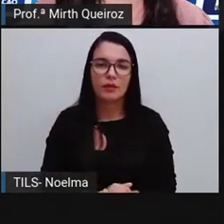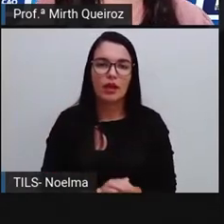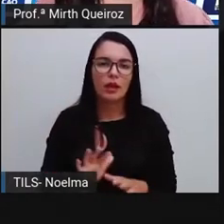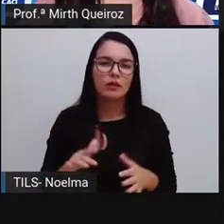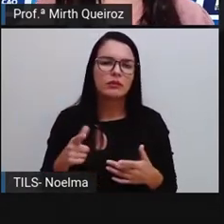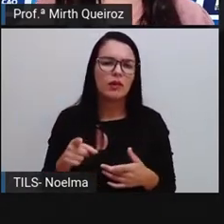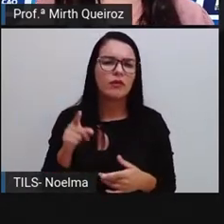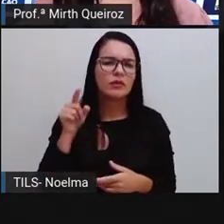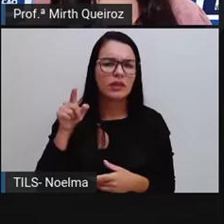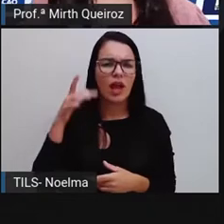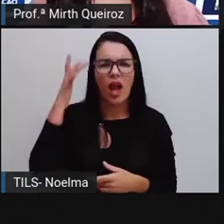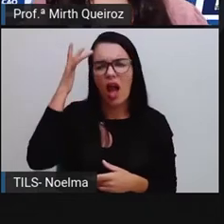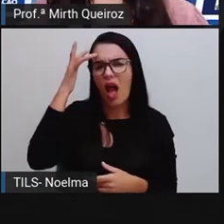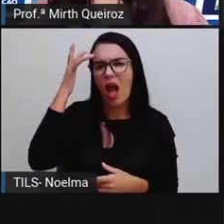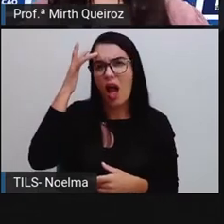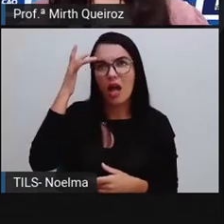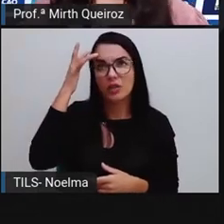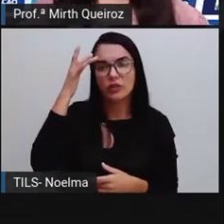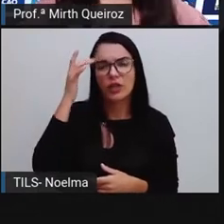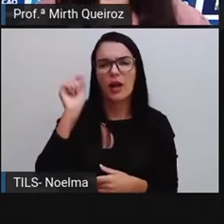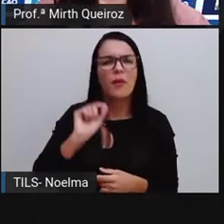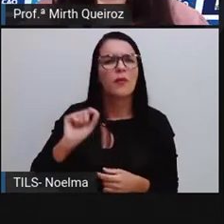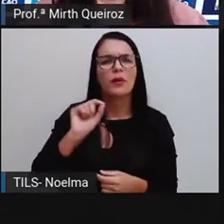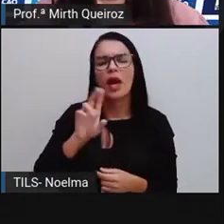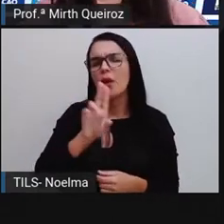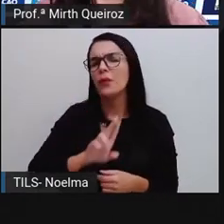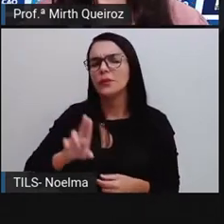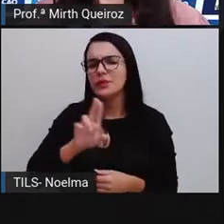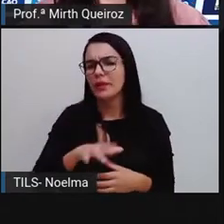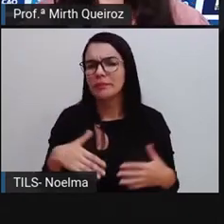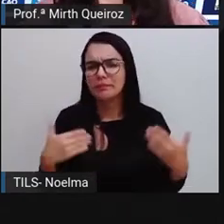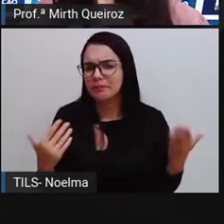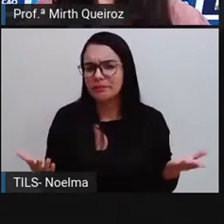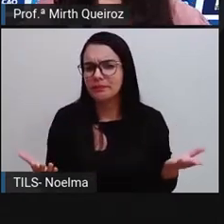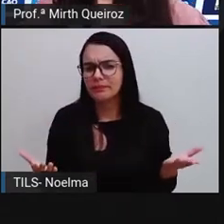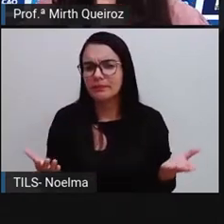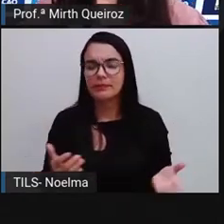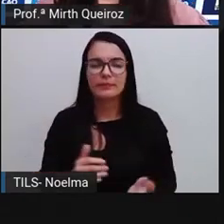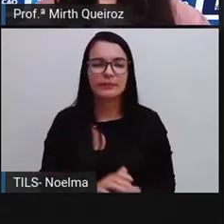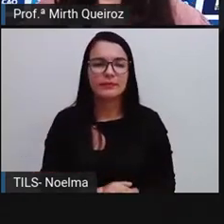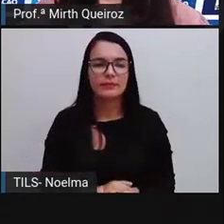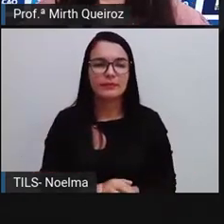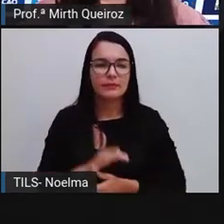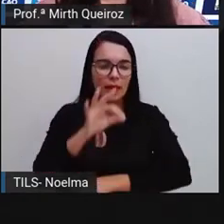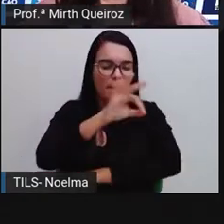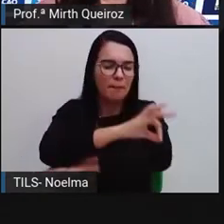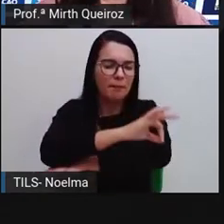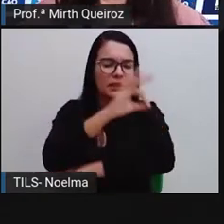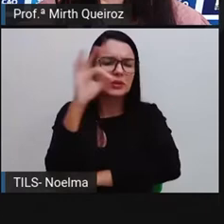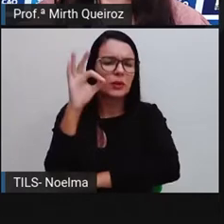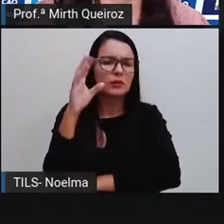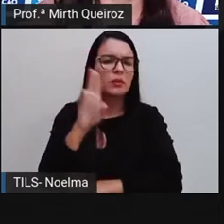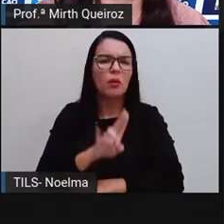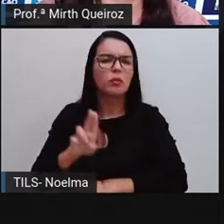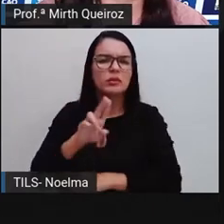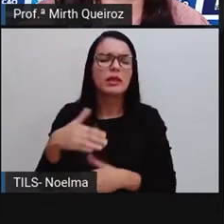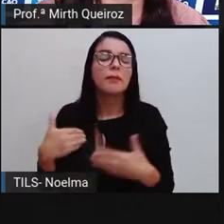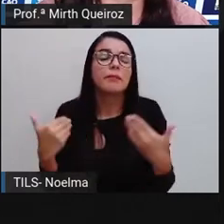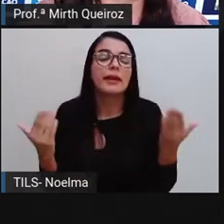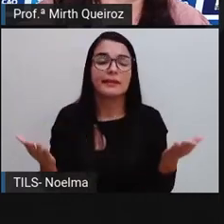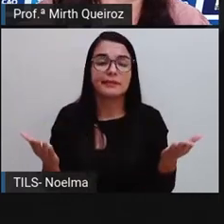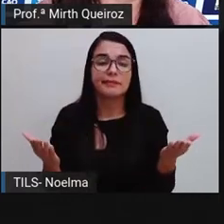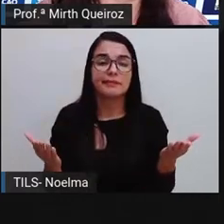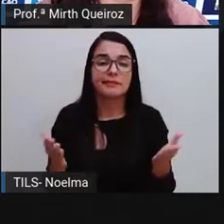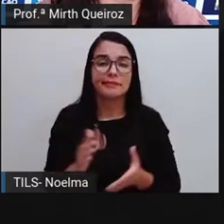Para vocês, né? Para que vocês acham que serve o petróleo? Petróleo serve para quê? Hum, para quem